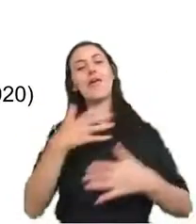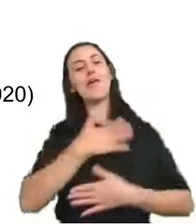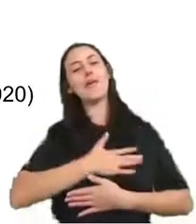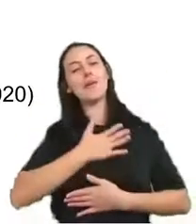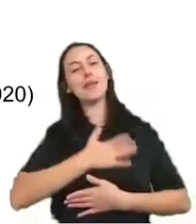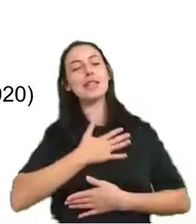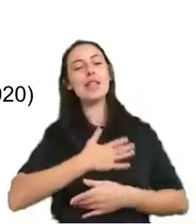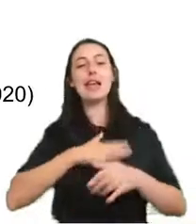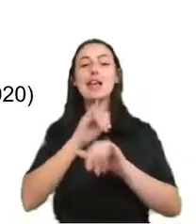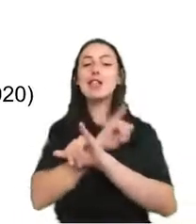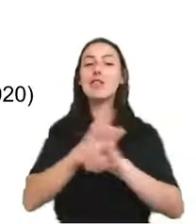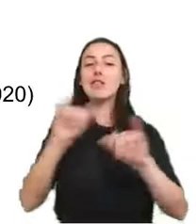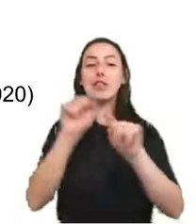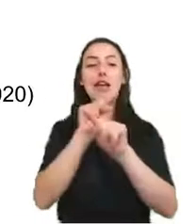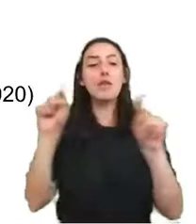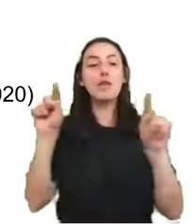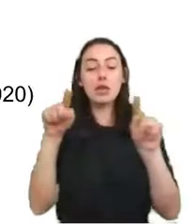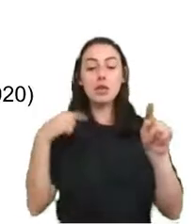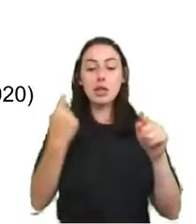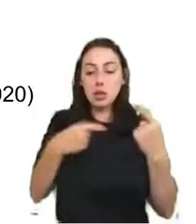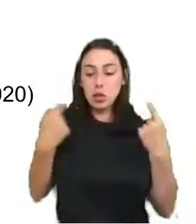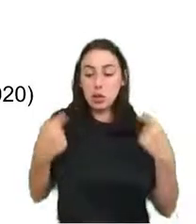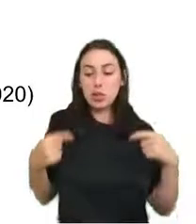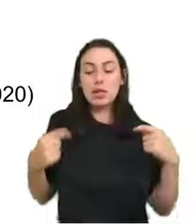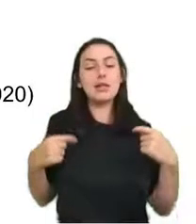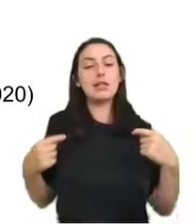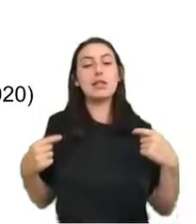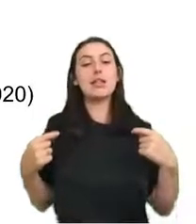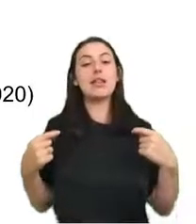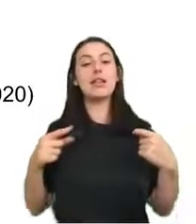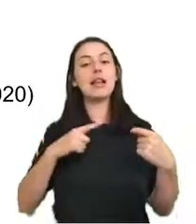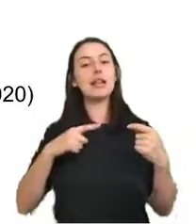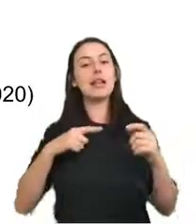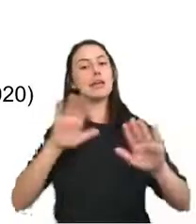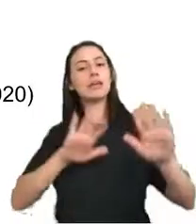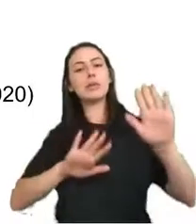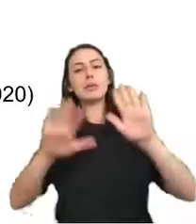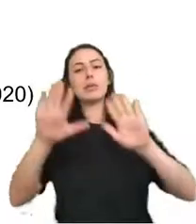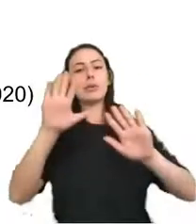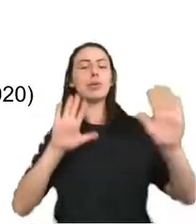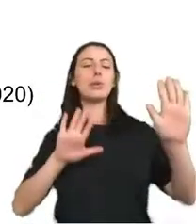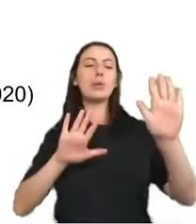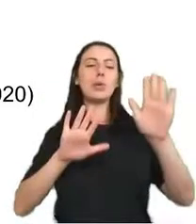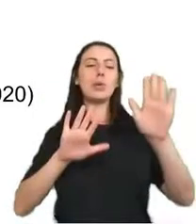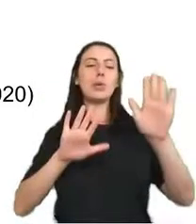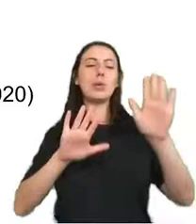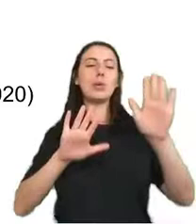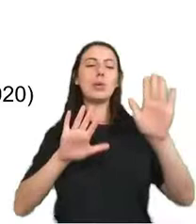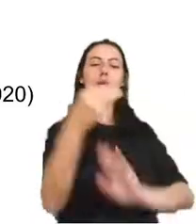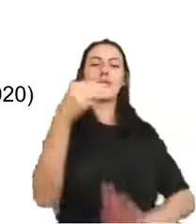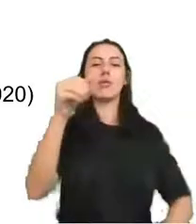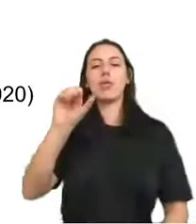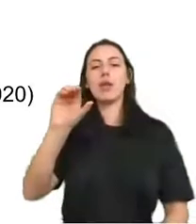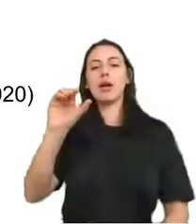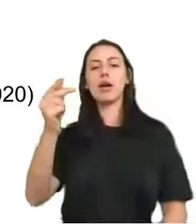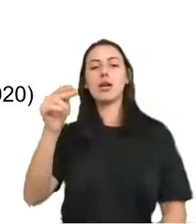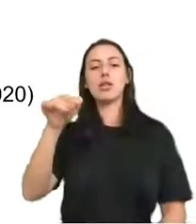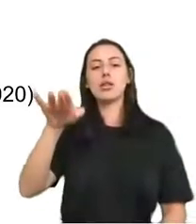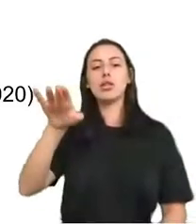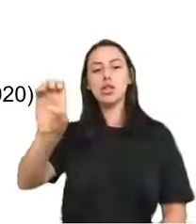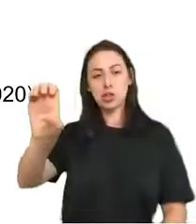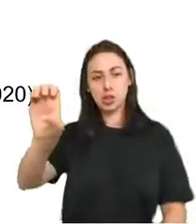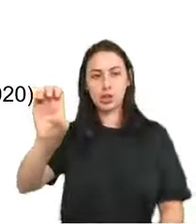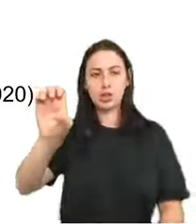consumo de machine learning como jornalistas. Eu trataria o machine learning como qualquer outro método estatístico. Eu não vejo nenhum